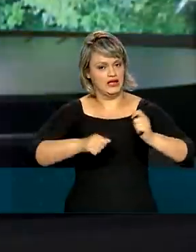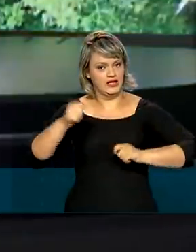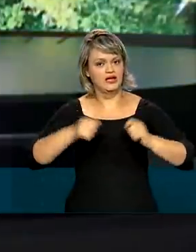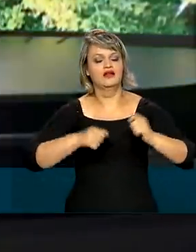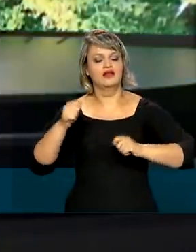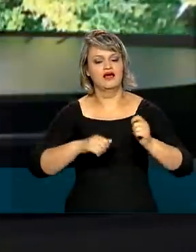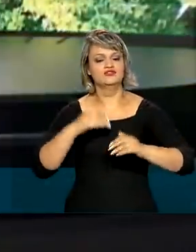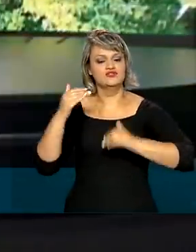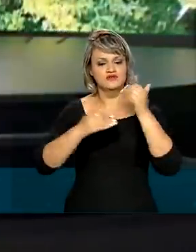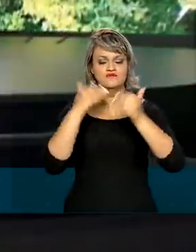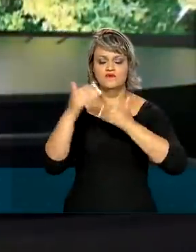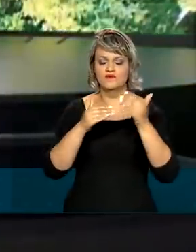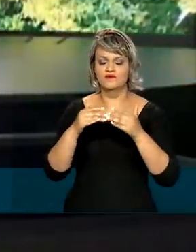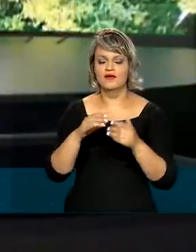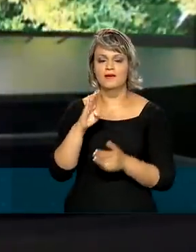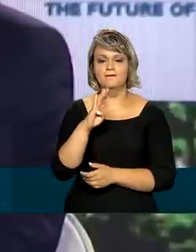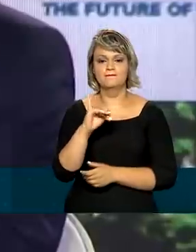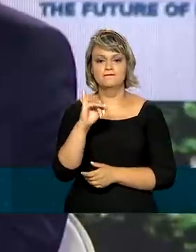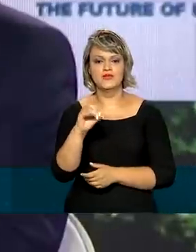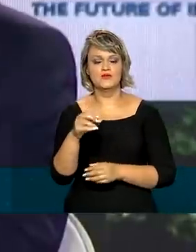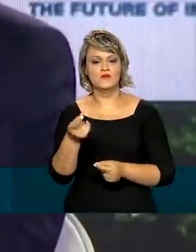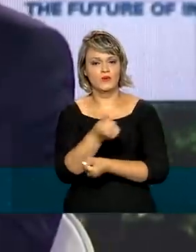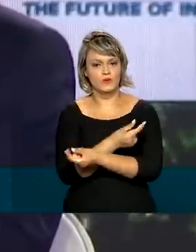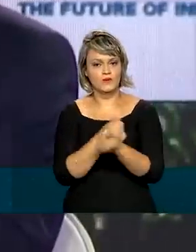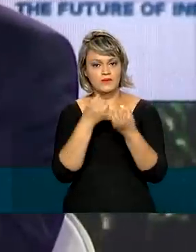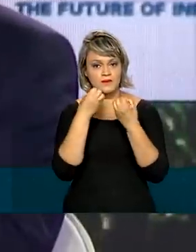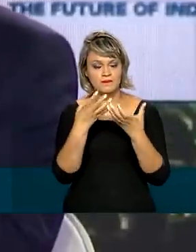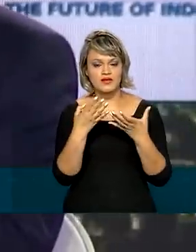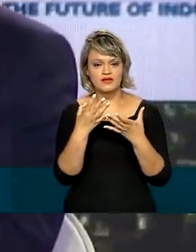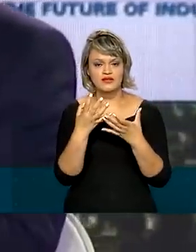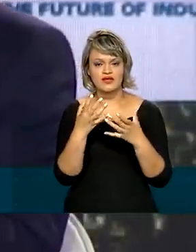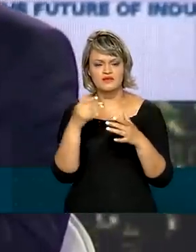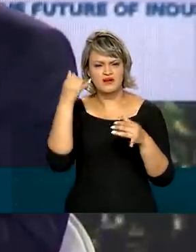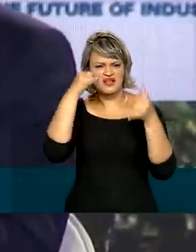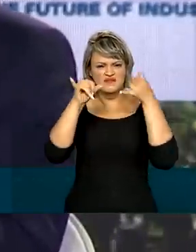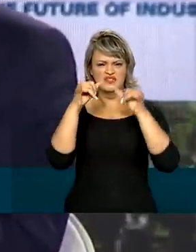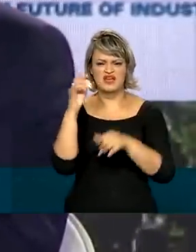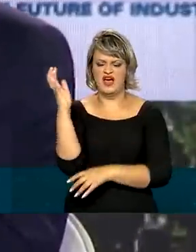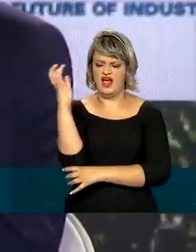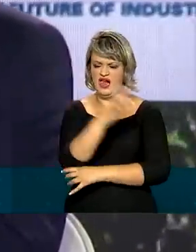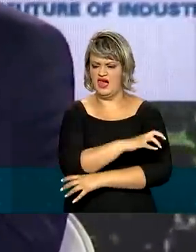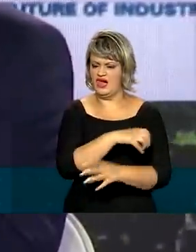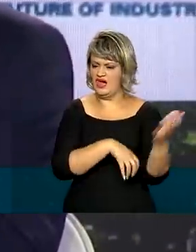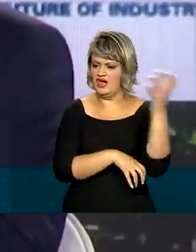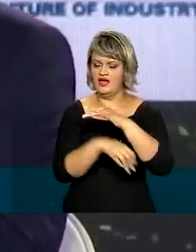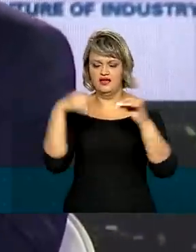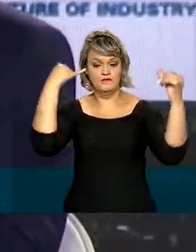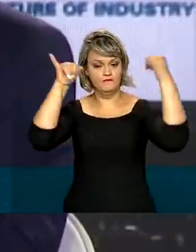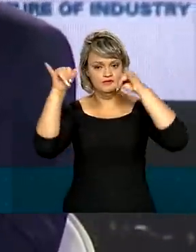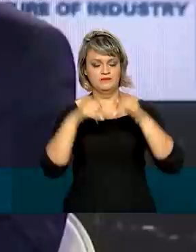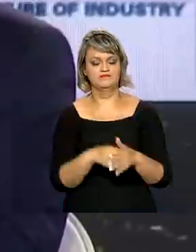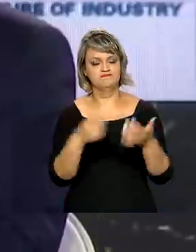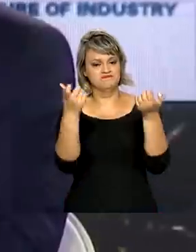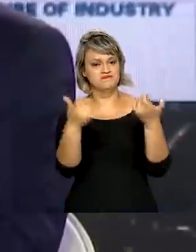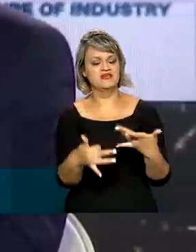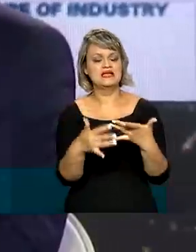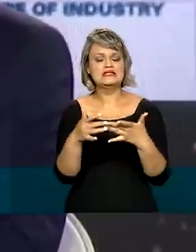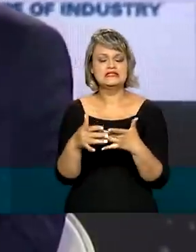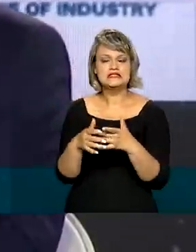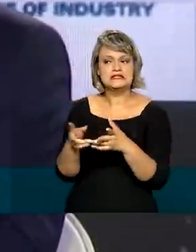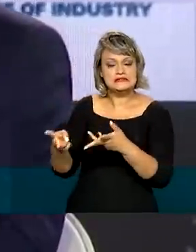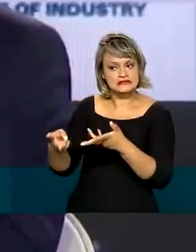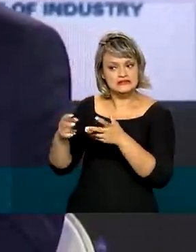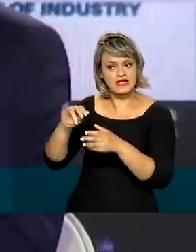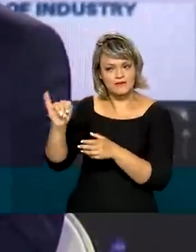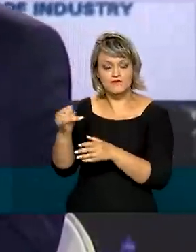desenvolver a bioeconomia na região sem derrubar nenhuma árvore. Ela tem que ser explorada sob o